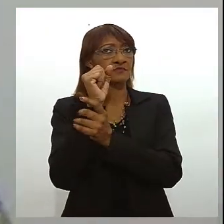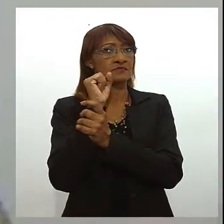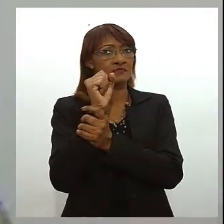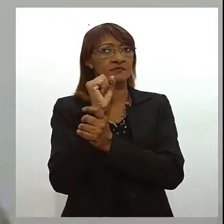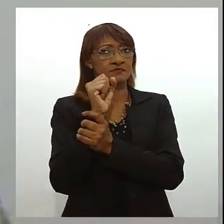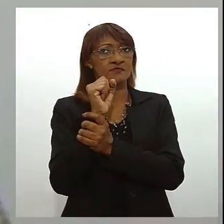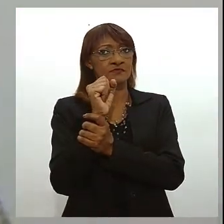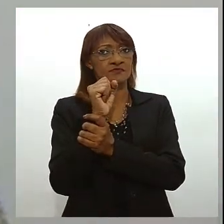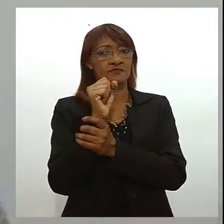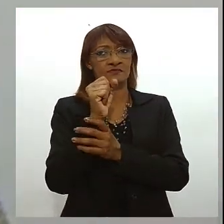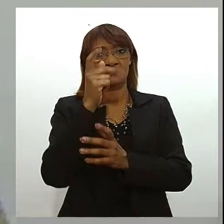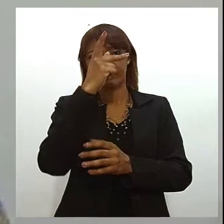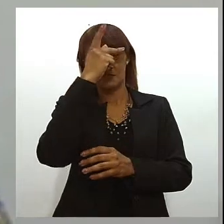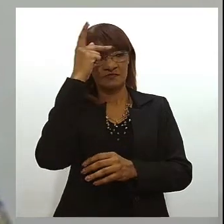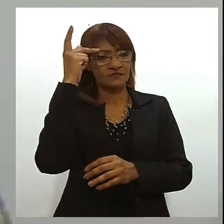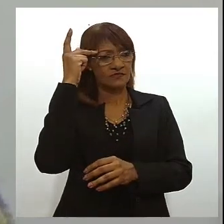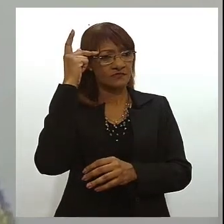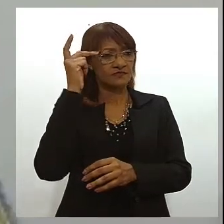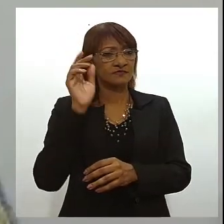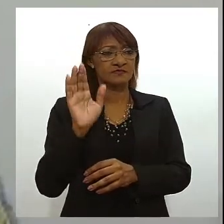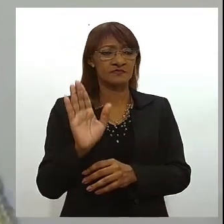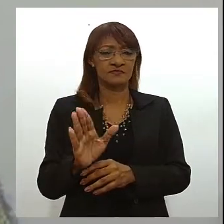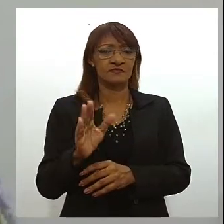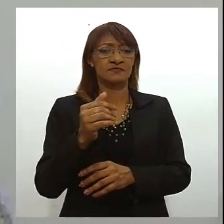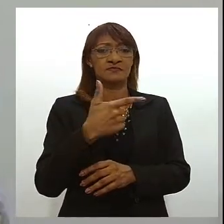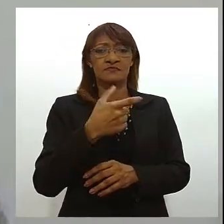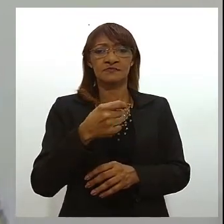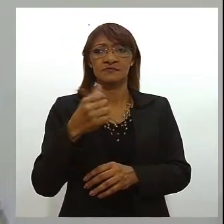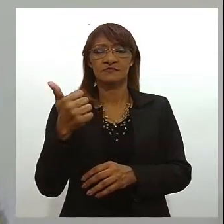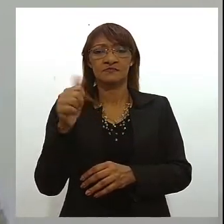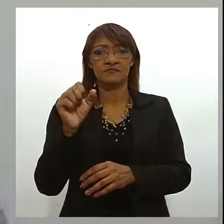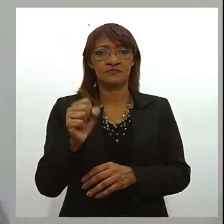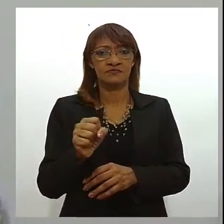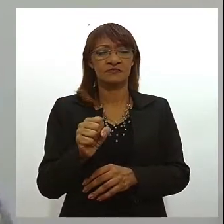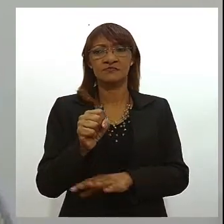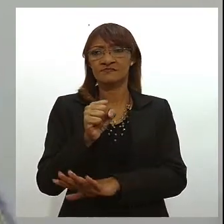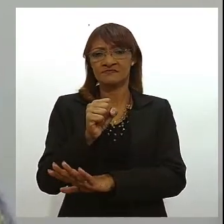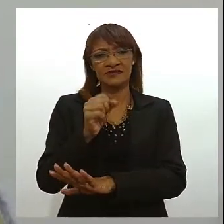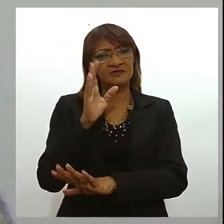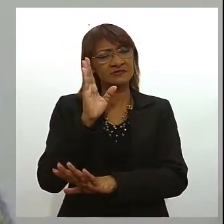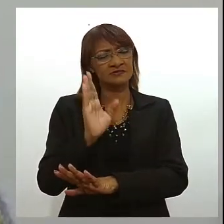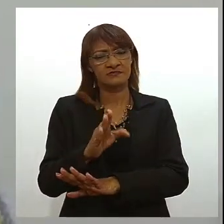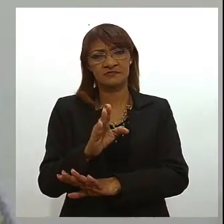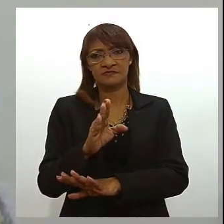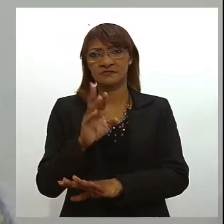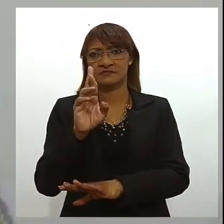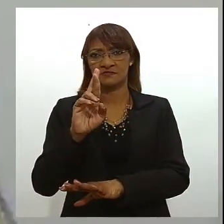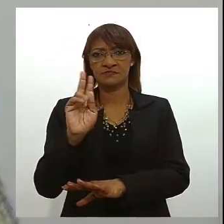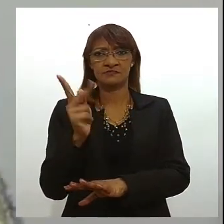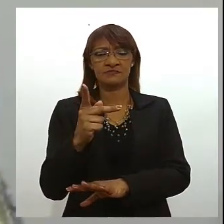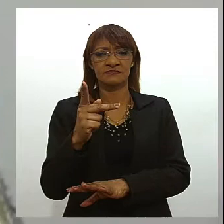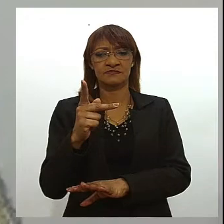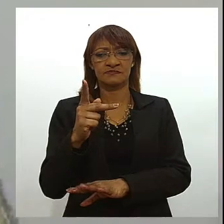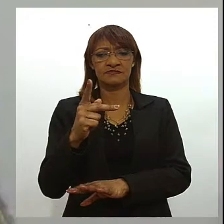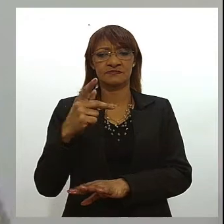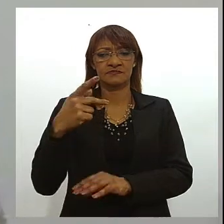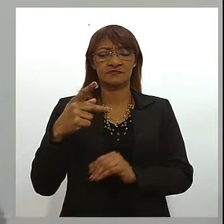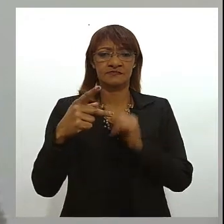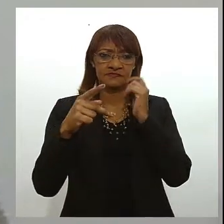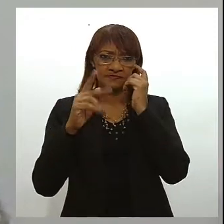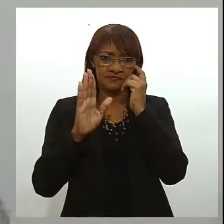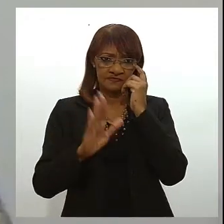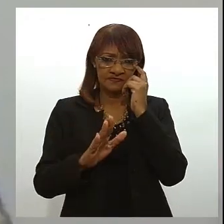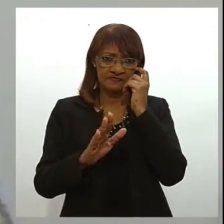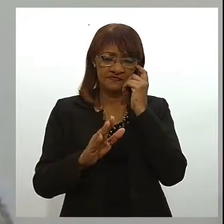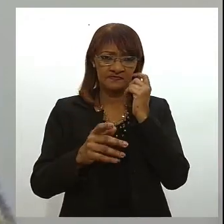Em 2018, a gente iniciou um projeto, o RHP, que a reestruturação de alguns protocolos assistenciais e administrativos